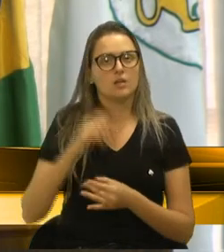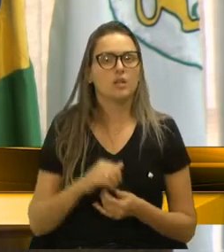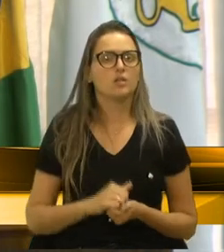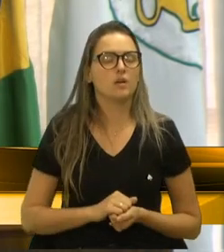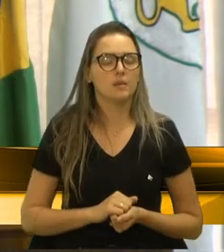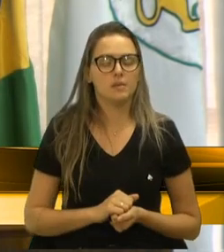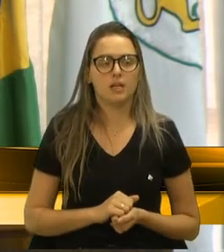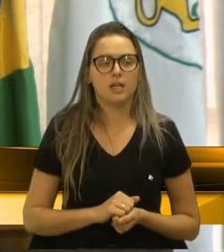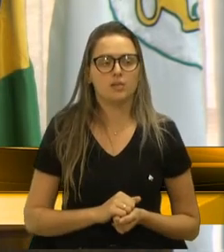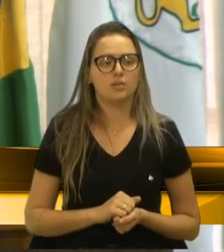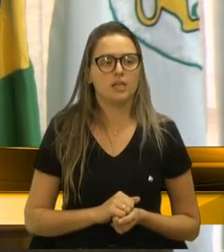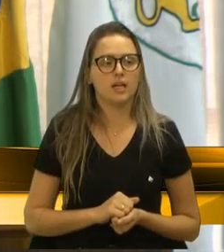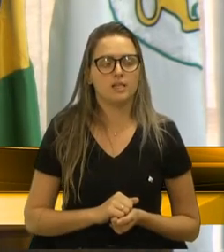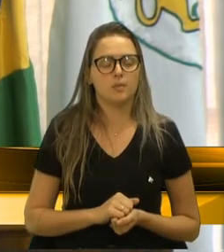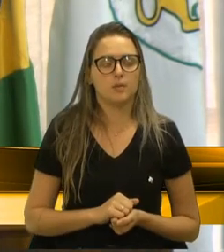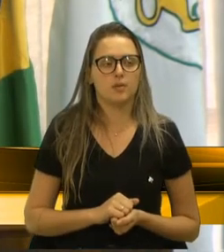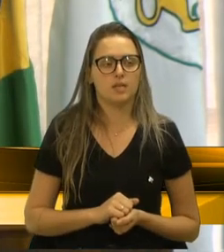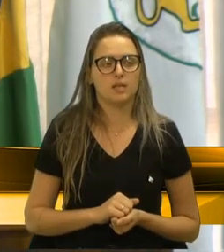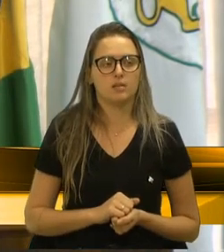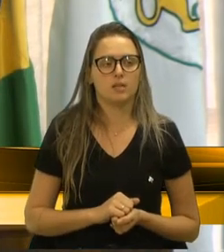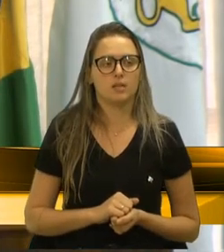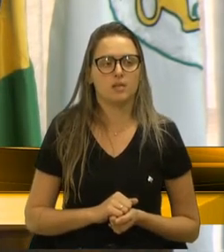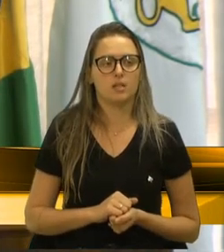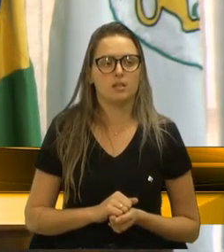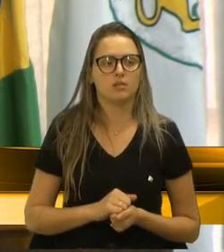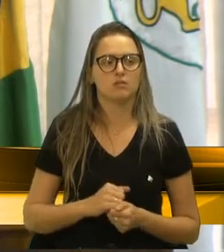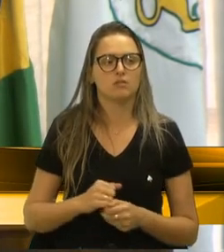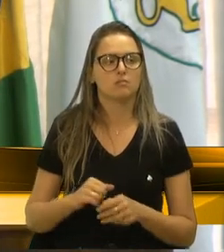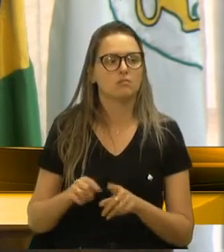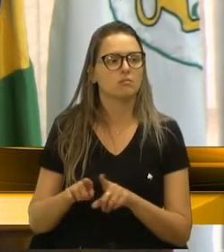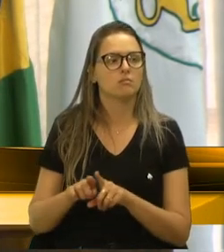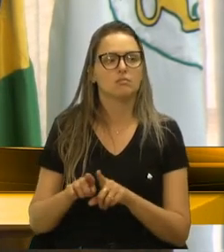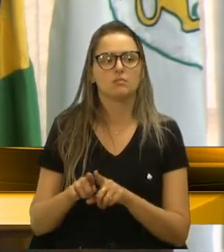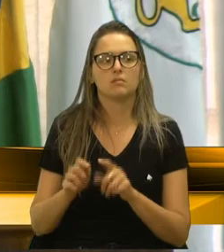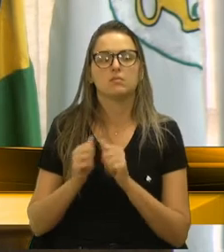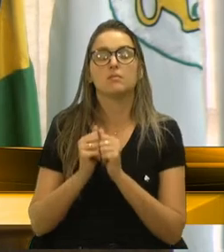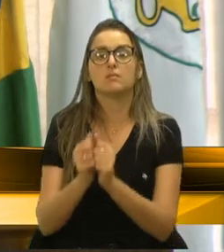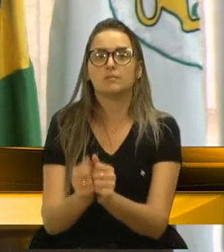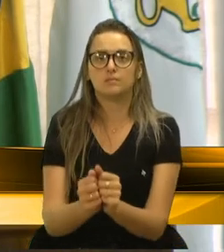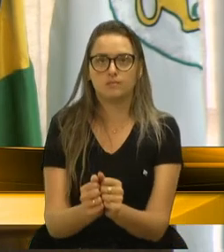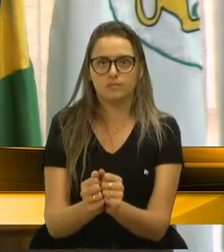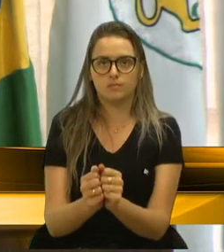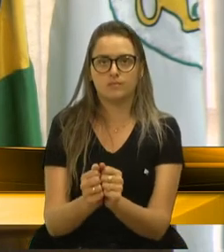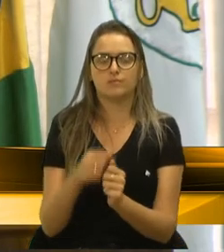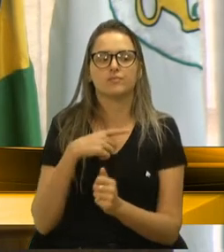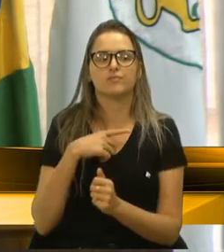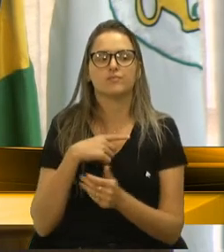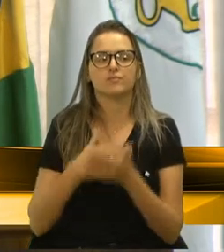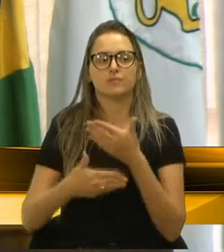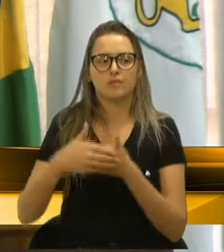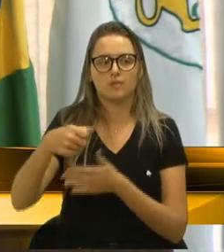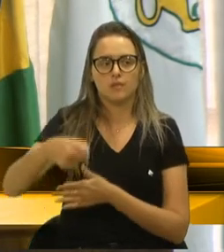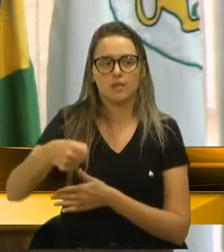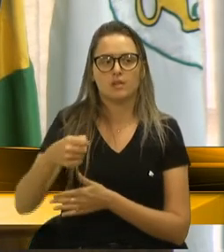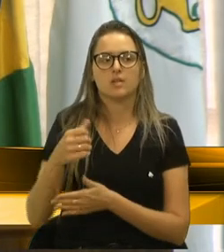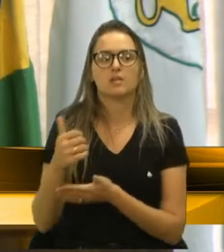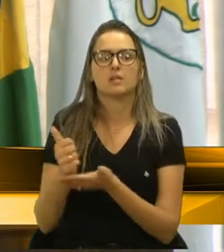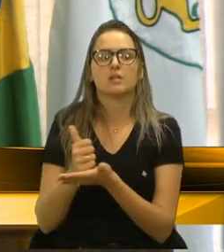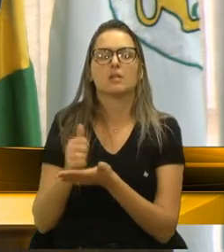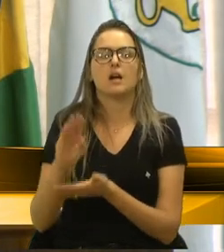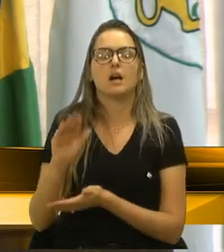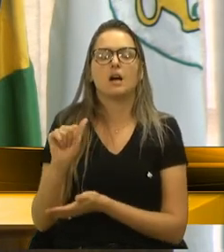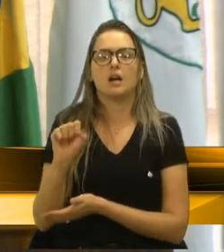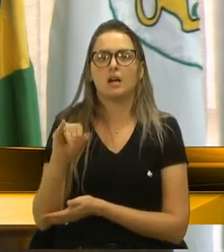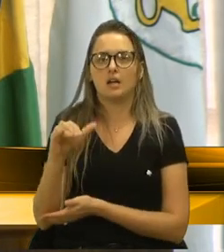feliz porque muitas pessoas e muitas entidades acabaram procurando para a doação de livros para que sejam incluídos nas cestas básicas. E a gente está indicando que entreguem tudo na